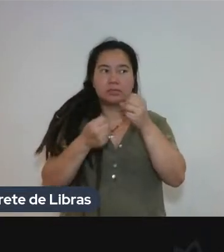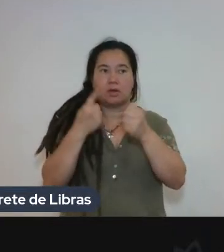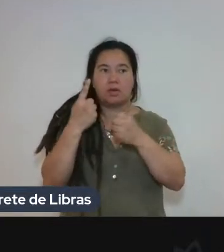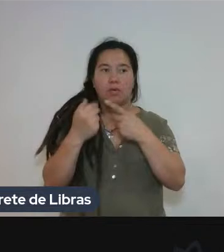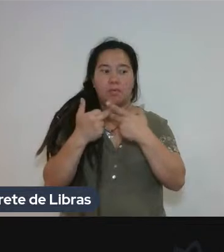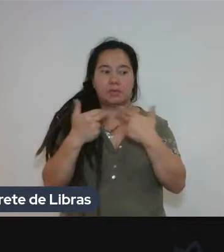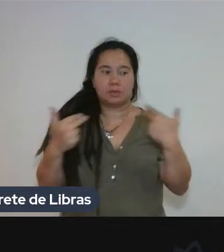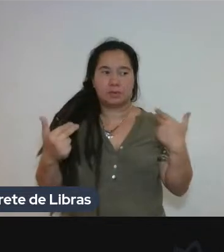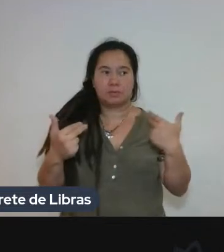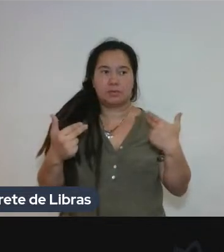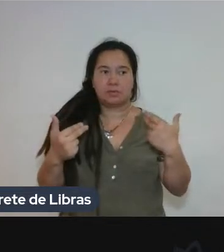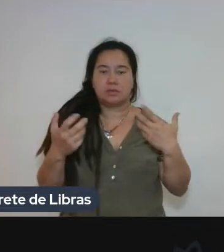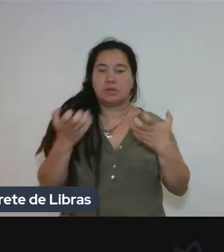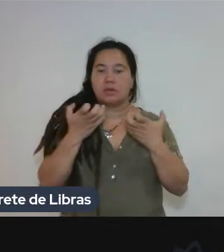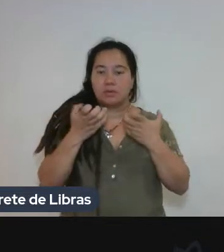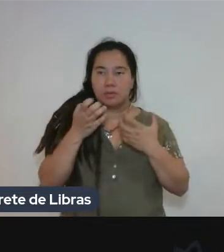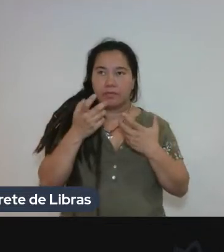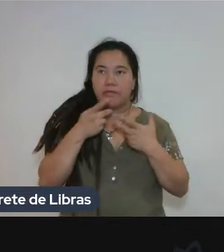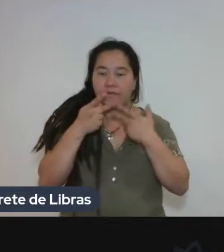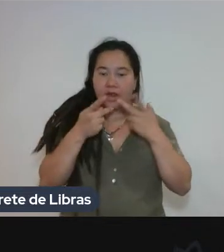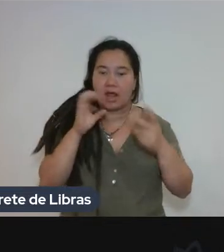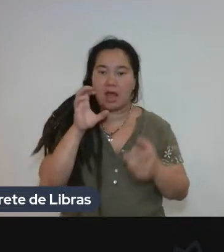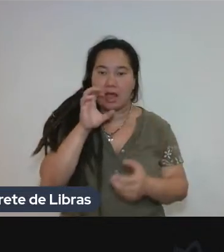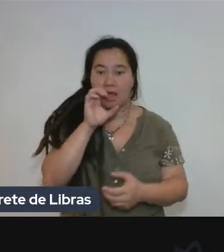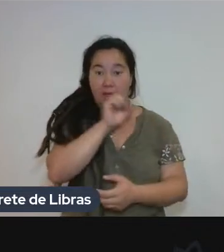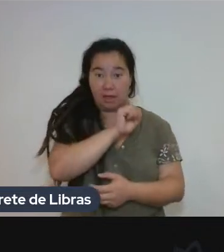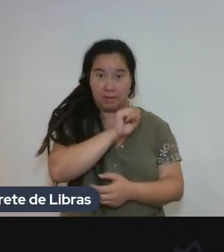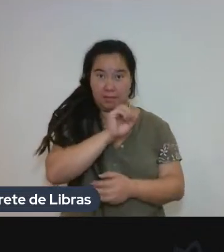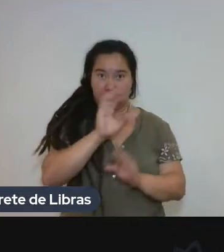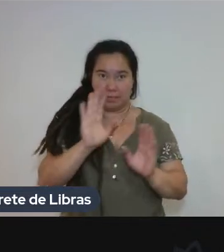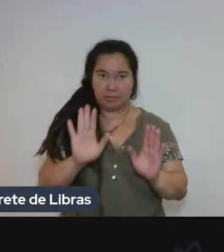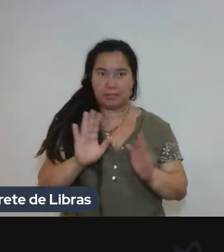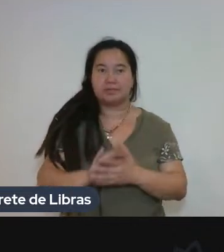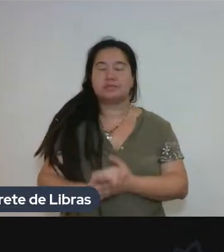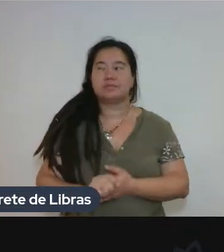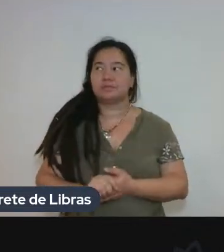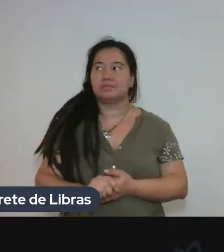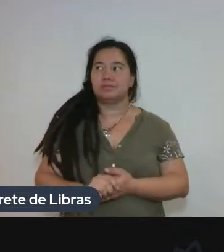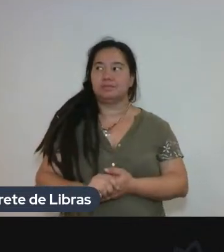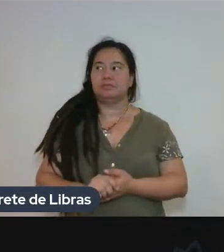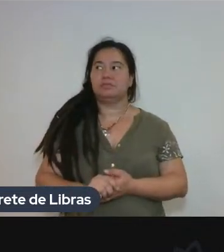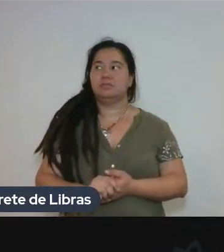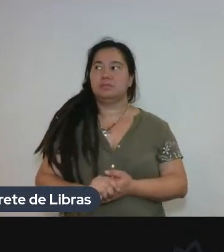Prometo ser breve. Não prometo cumprir ser breve. Prometo ser breve.